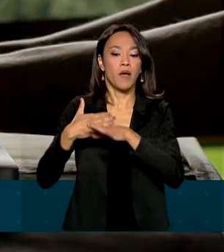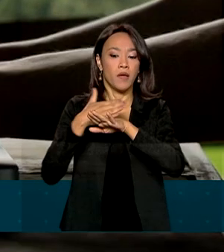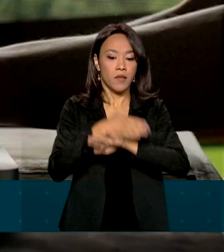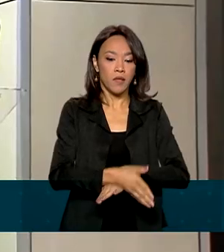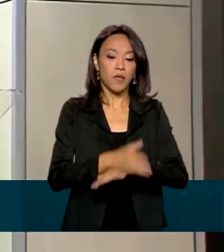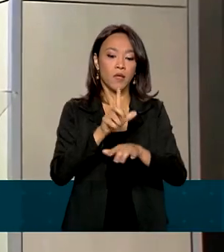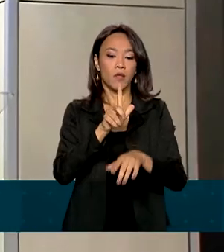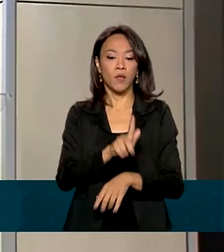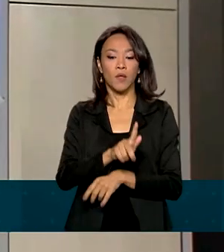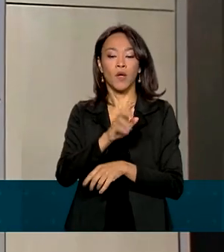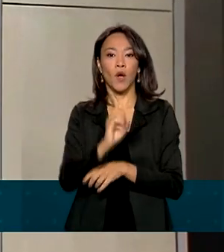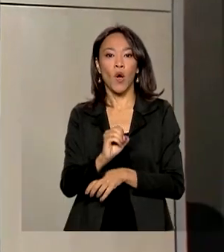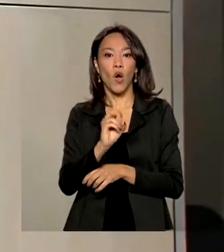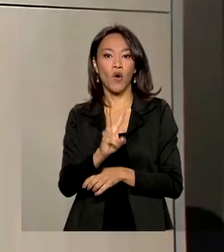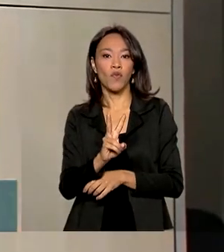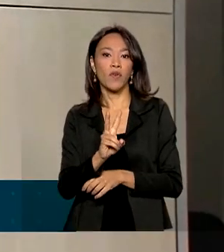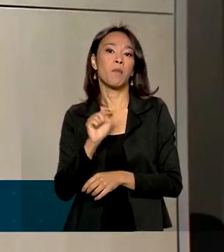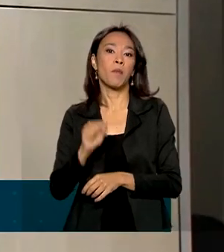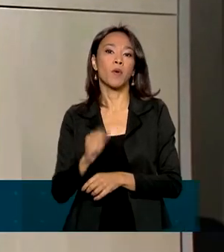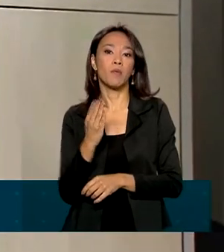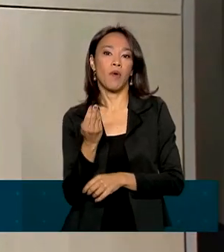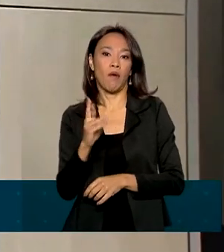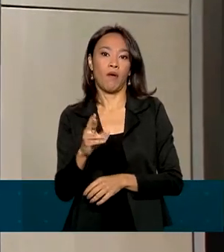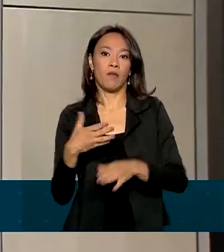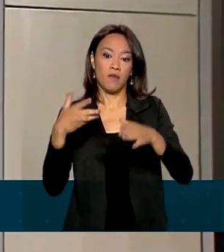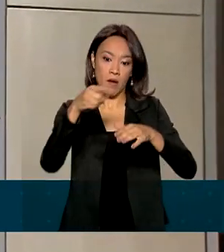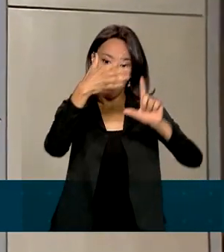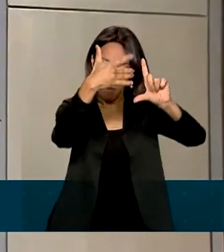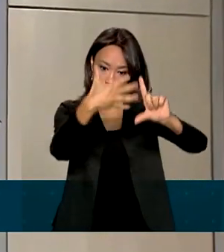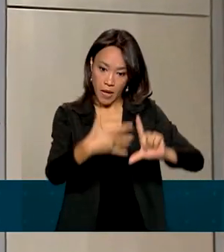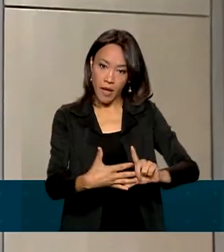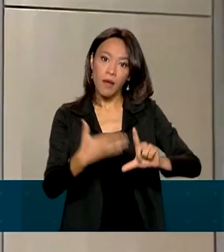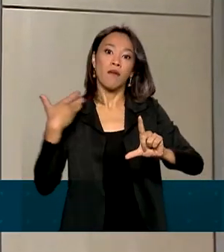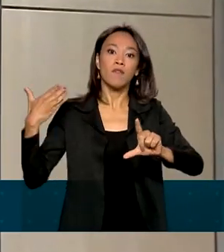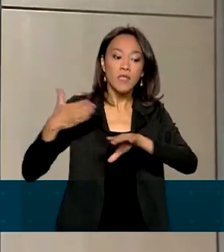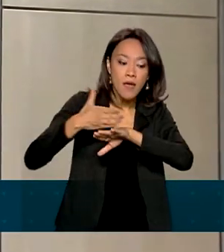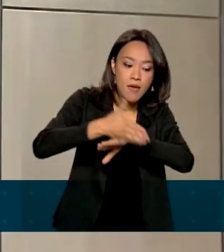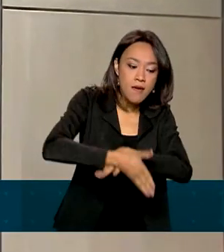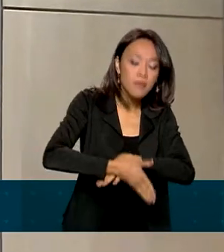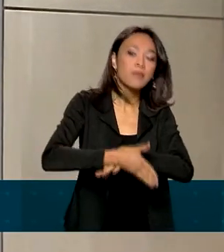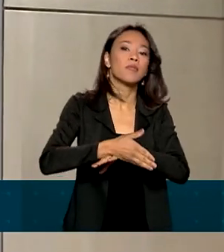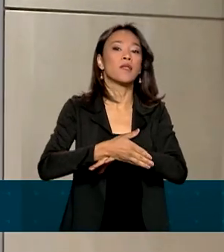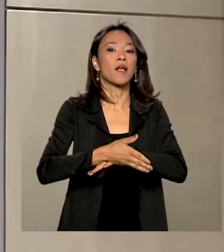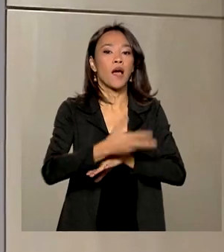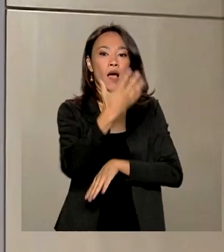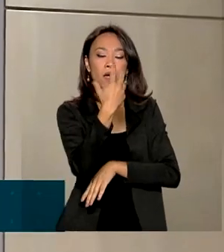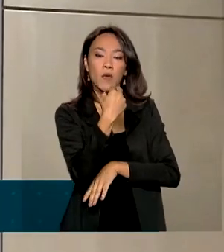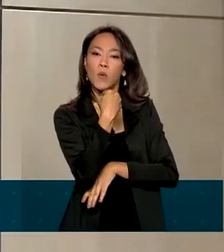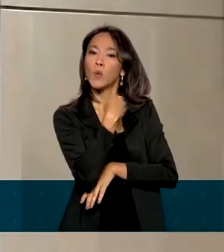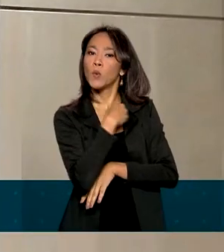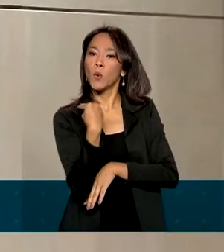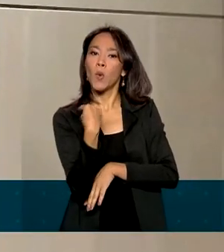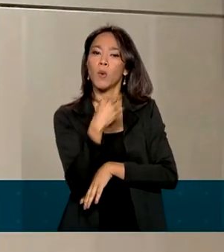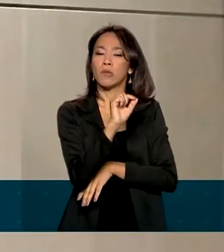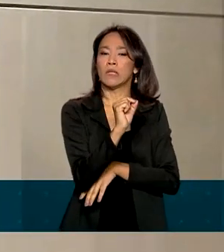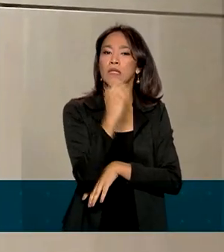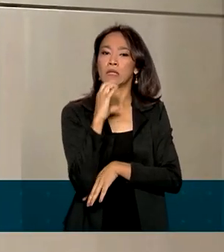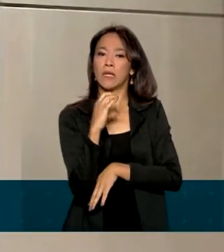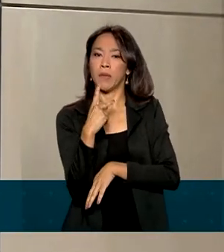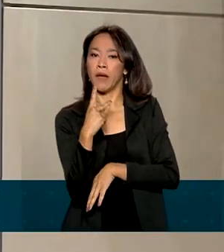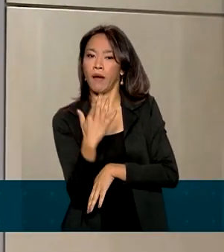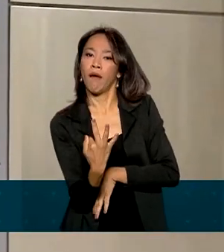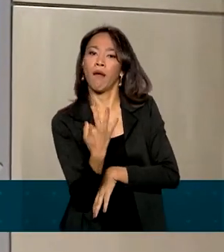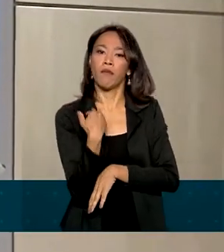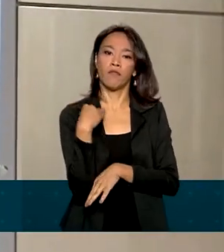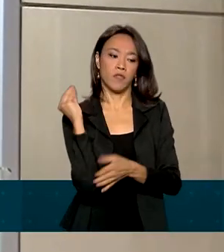.br. A pessoa entra na plataforma, a plataforma identifica a partir do seu CPF se você é assentado, se